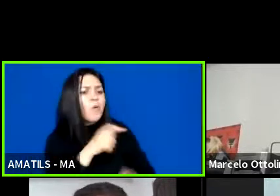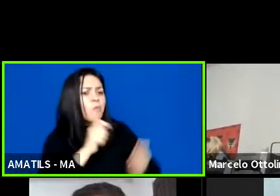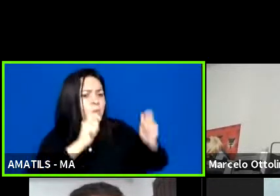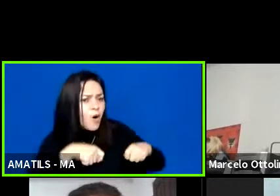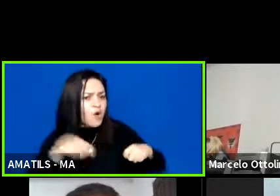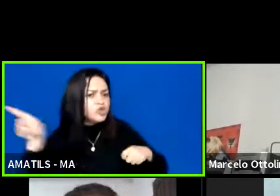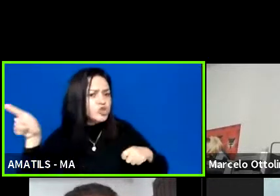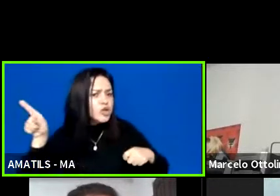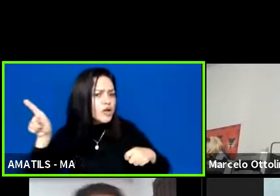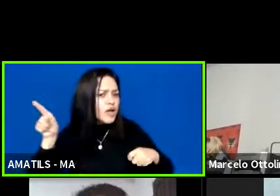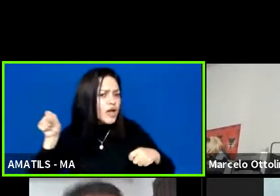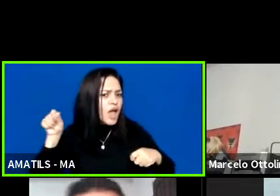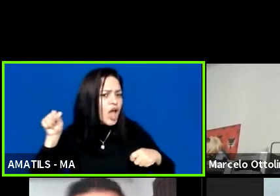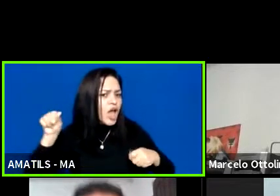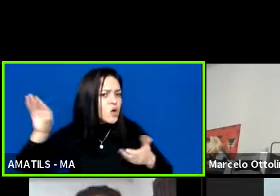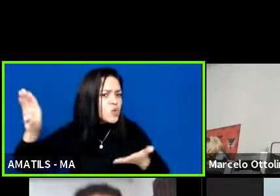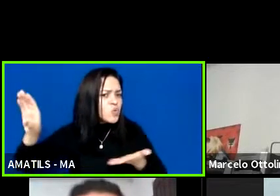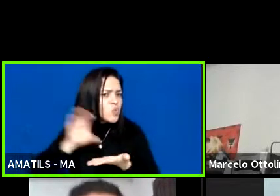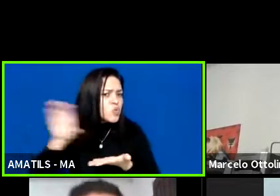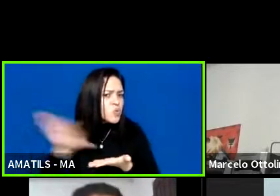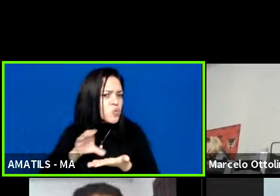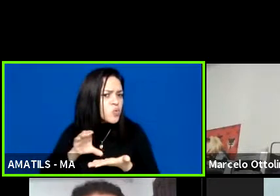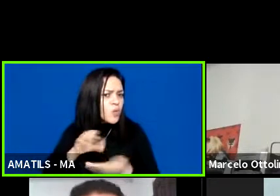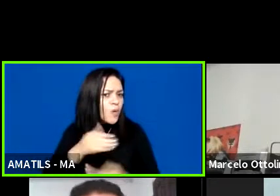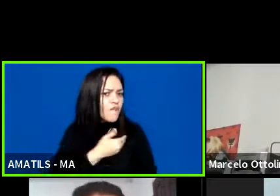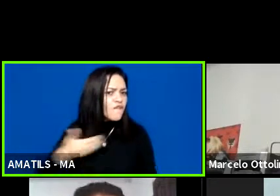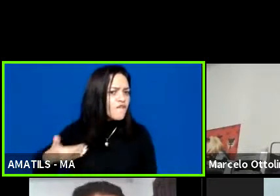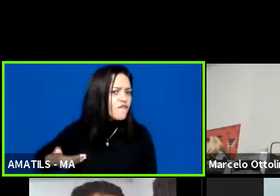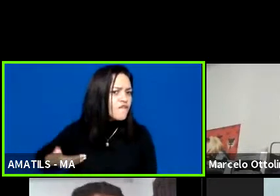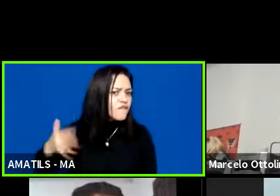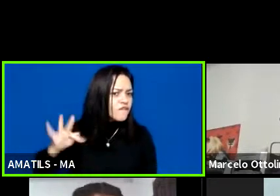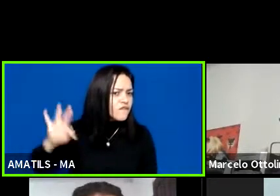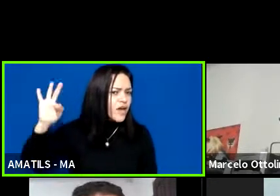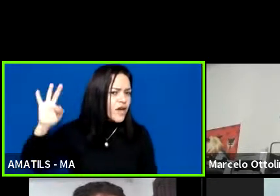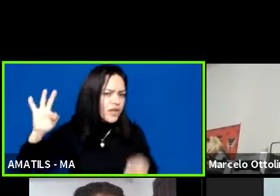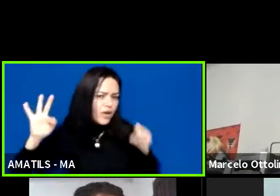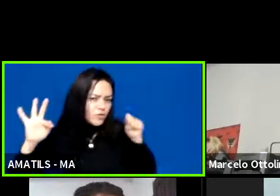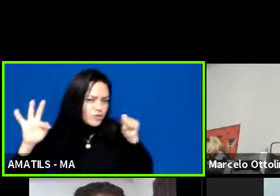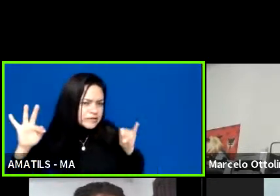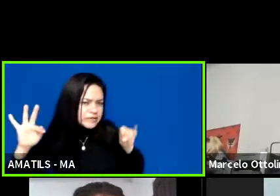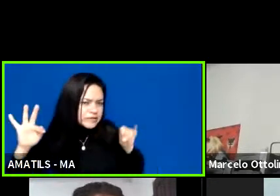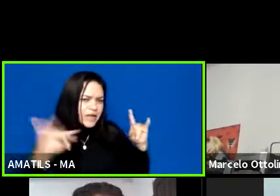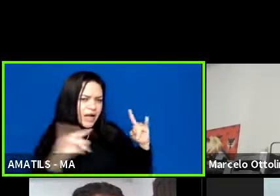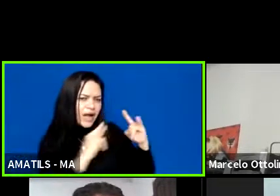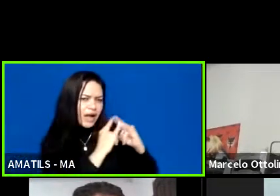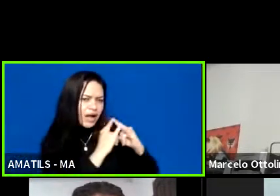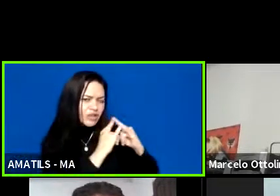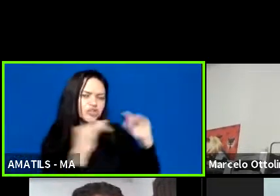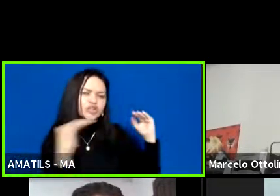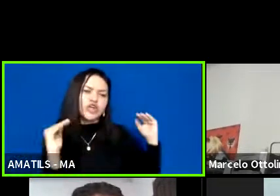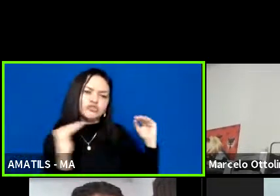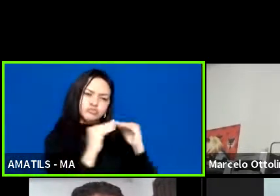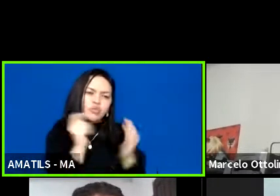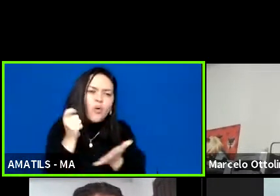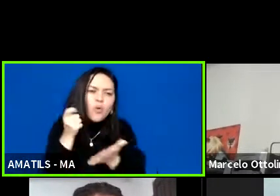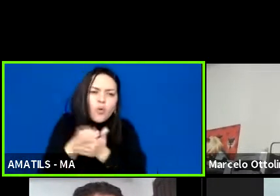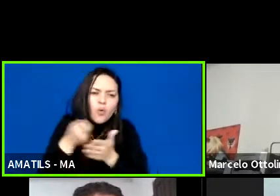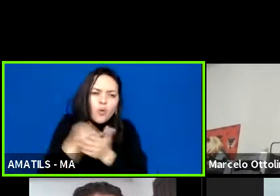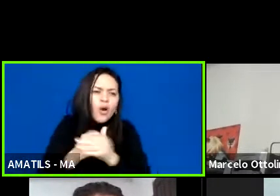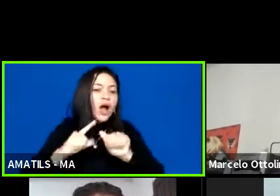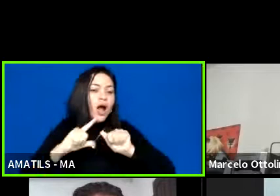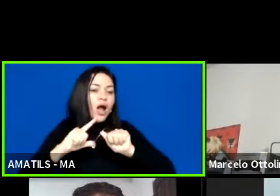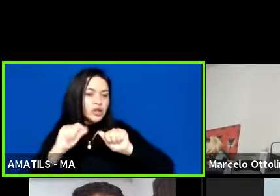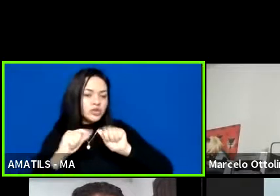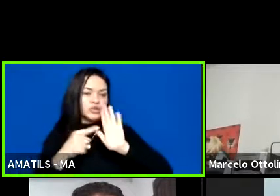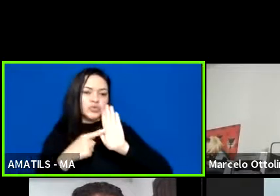federal às entidades que estritamente estiverem enquadradas naquilo que é exigido no 18 e 18-A.